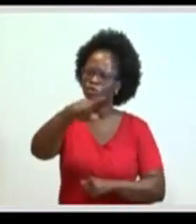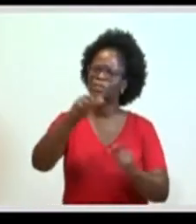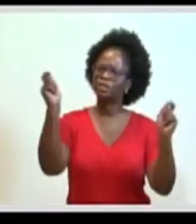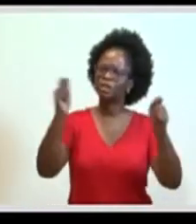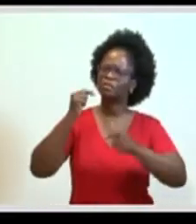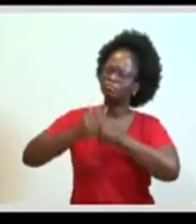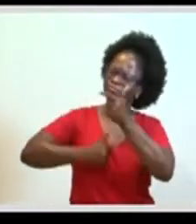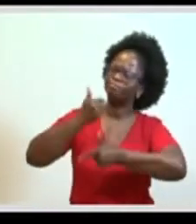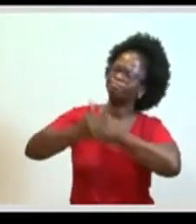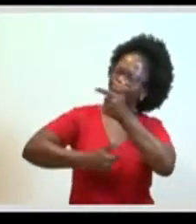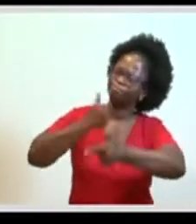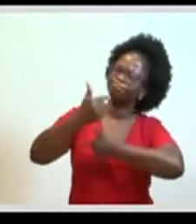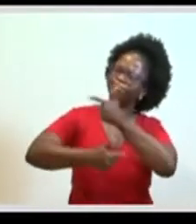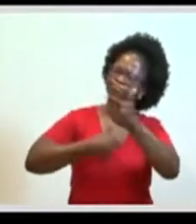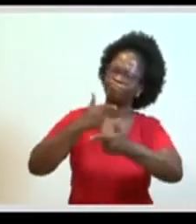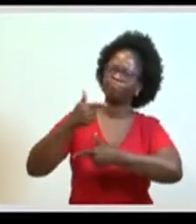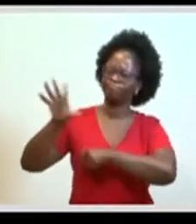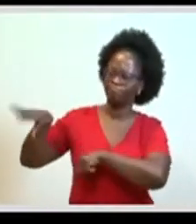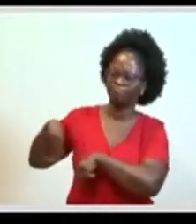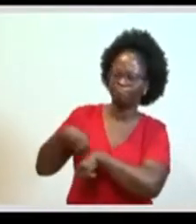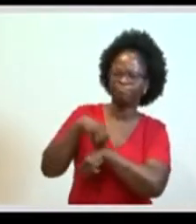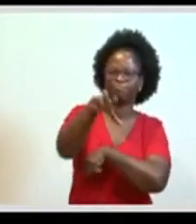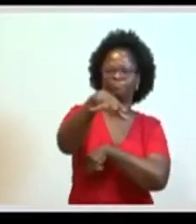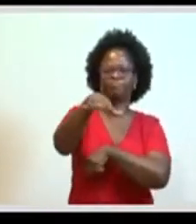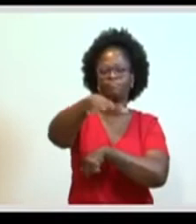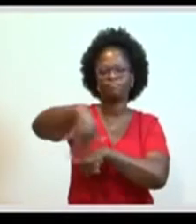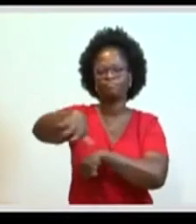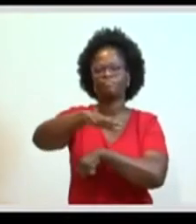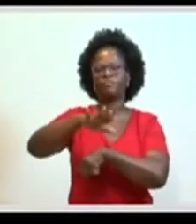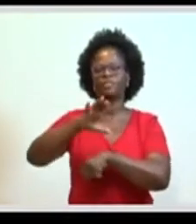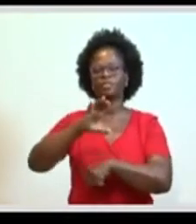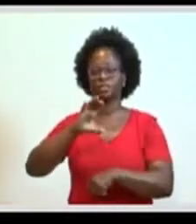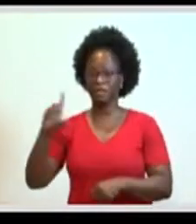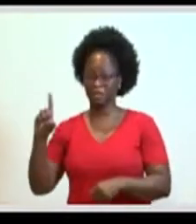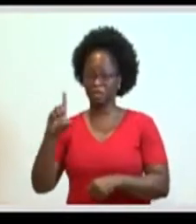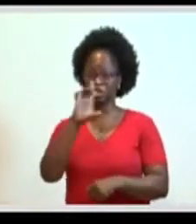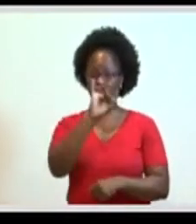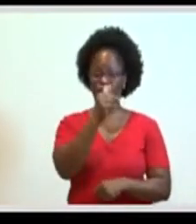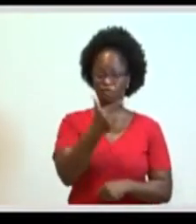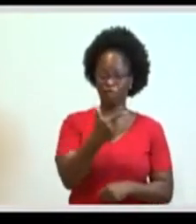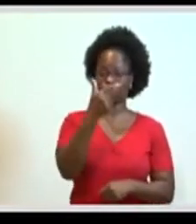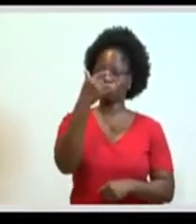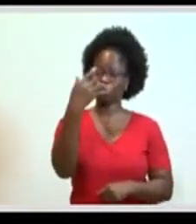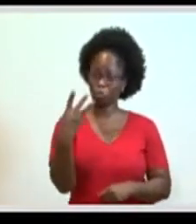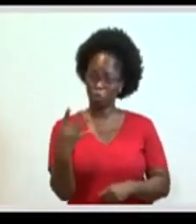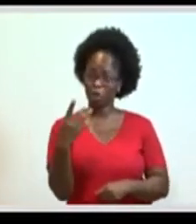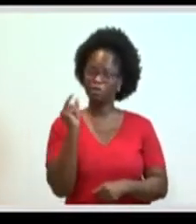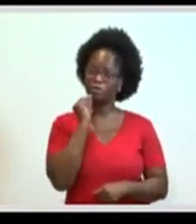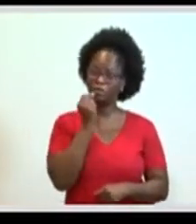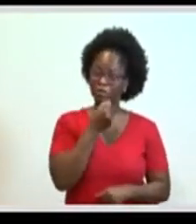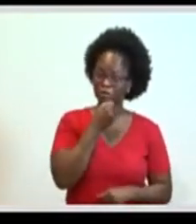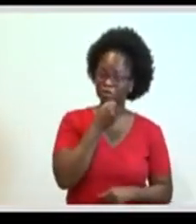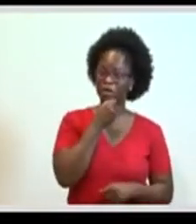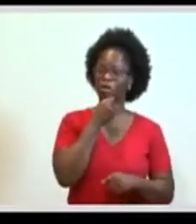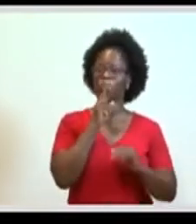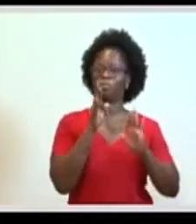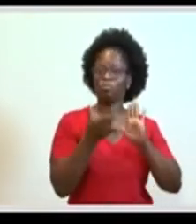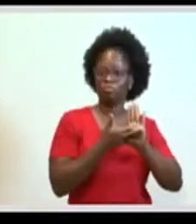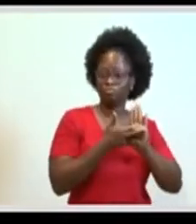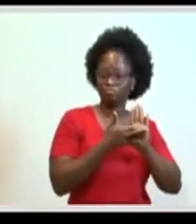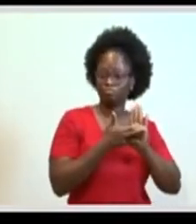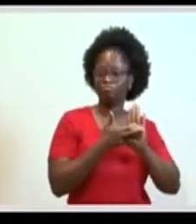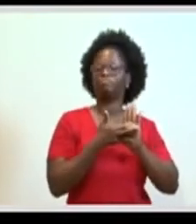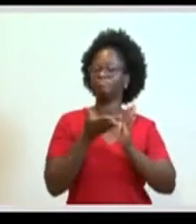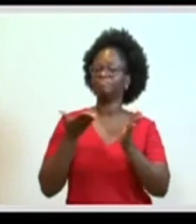trabalhando para levar para o CD do dia 24 de setembro o Regimento Eleitoral para